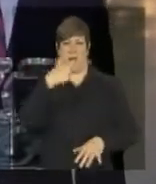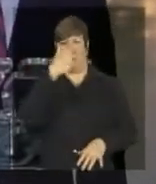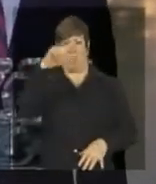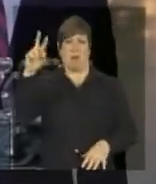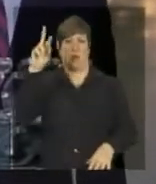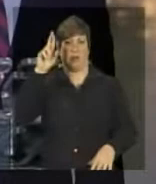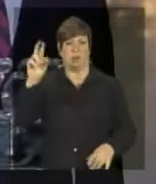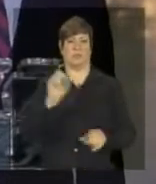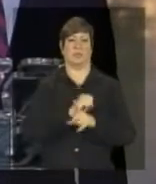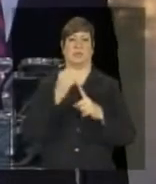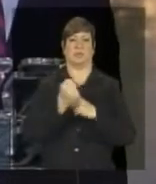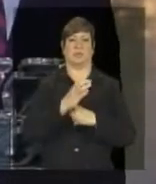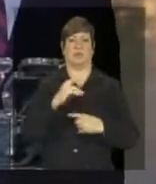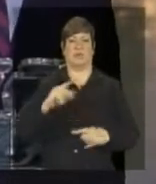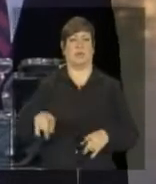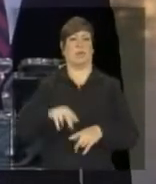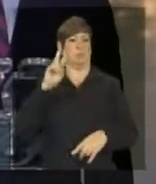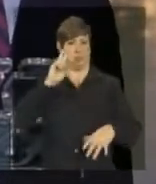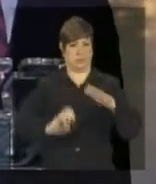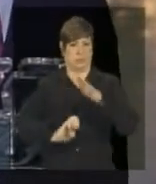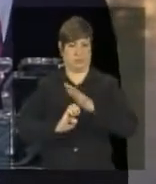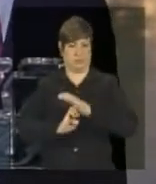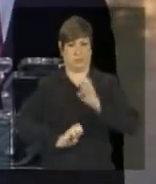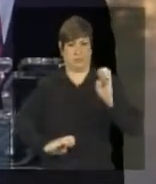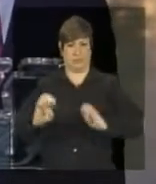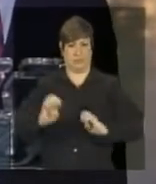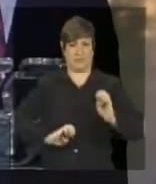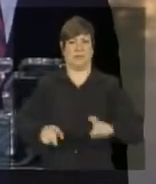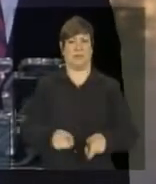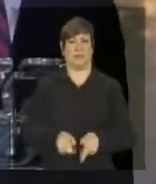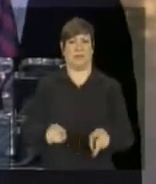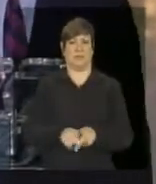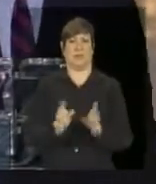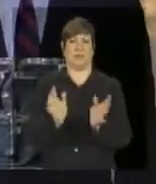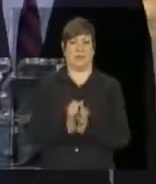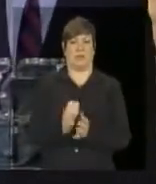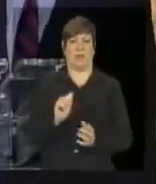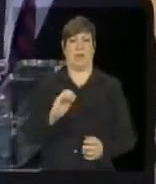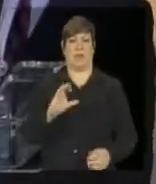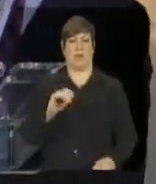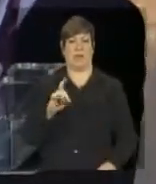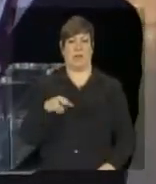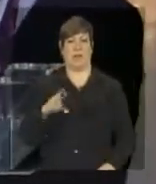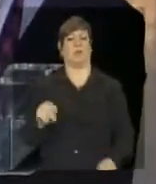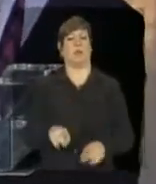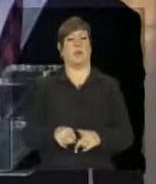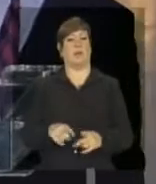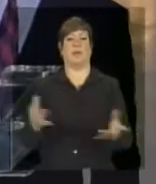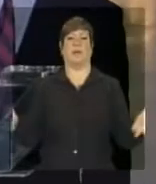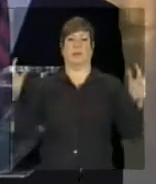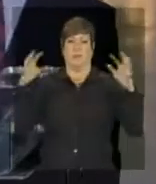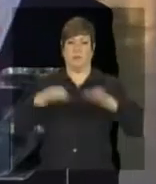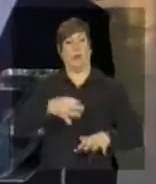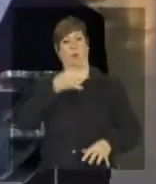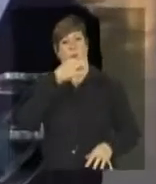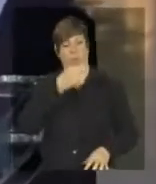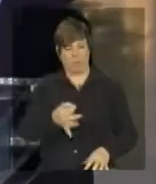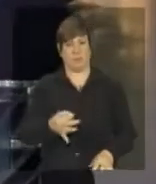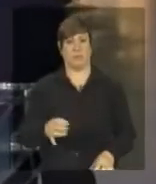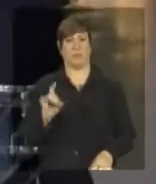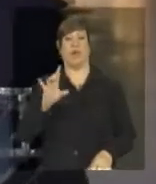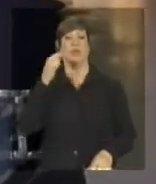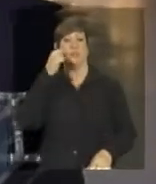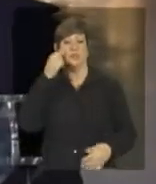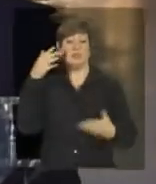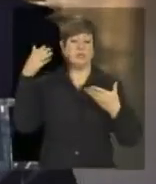civil, empresários, representantes do meio acadêmico mas também queremos que eles tenham voz, participação não só para